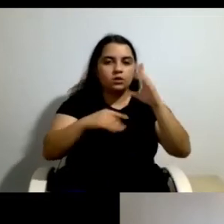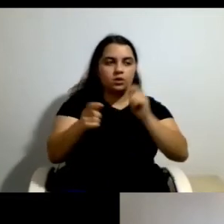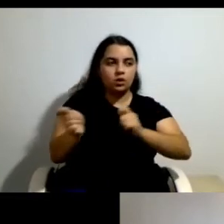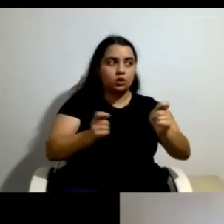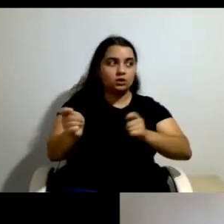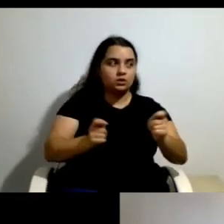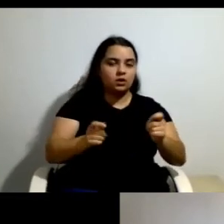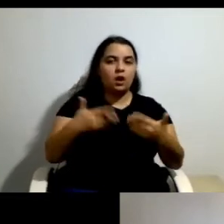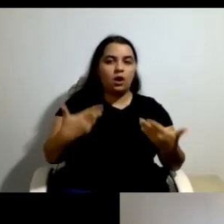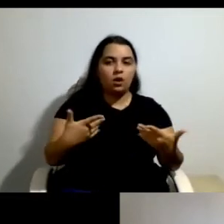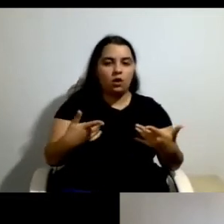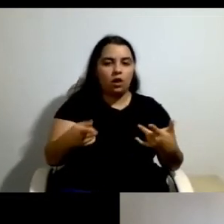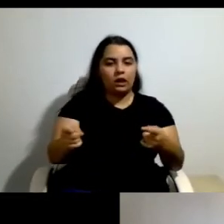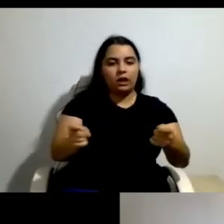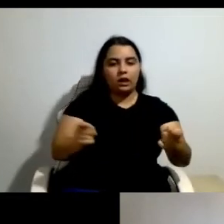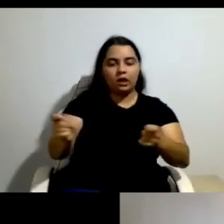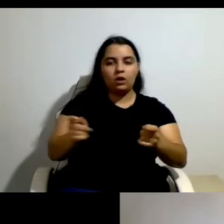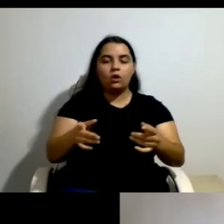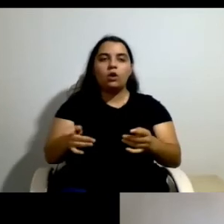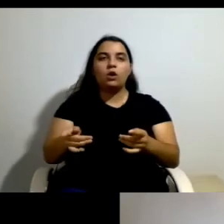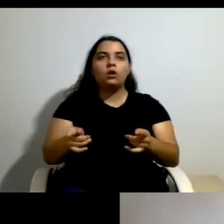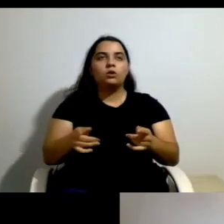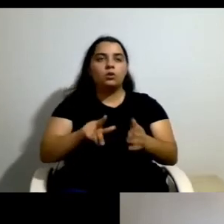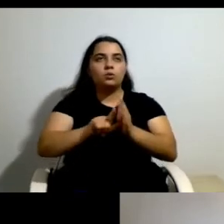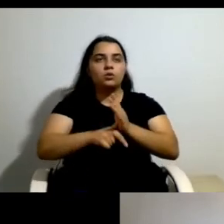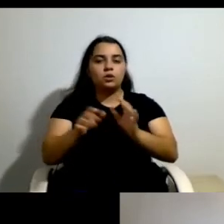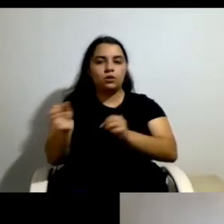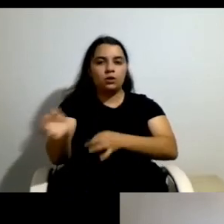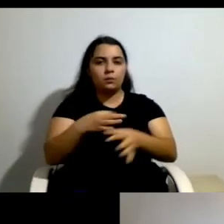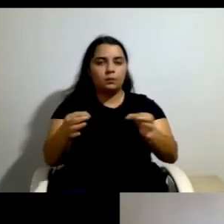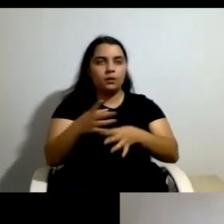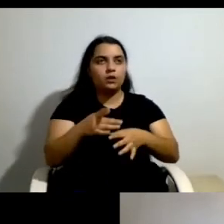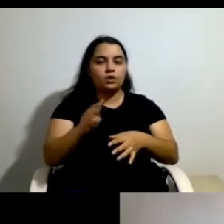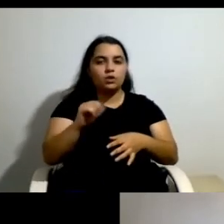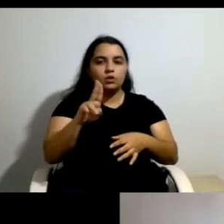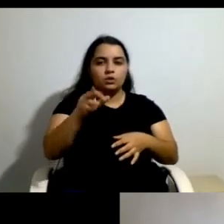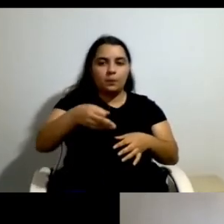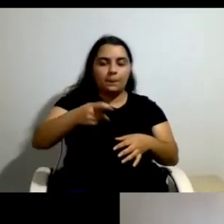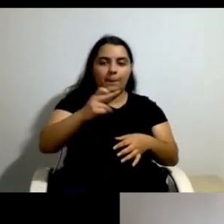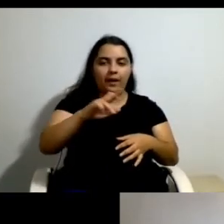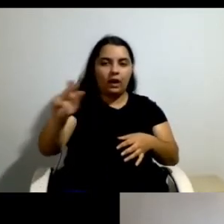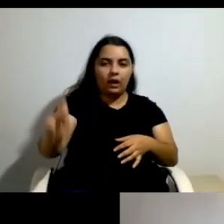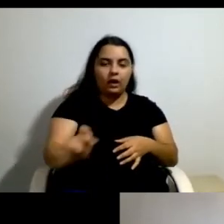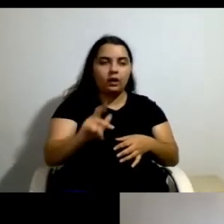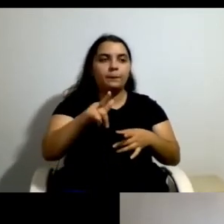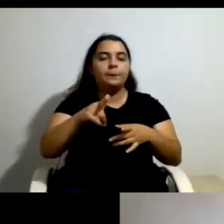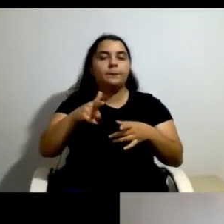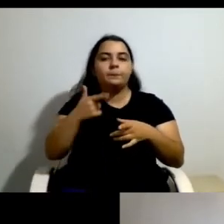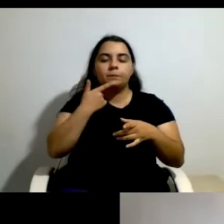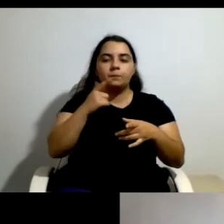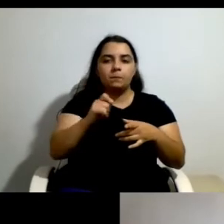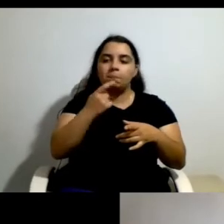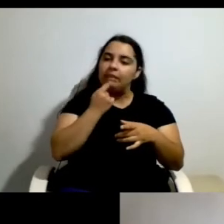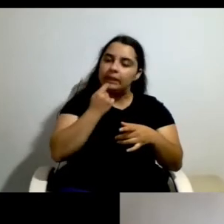coordenadora local do projeto europeu Supera, supporting the promotion of equality in research and academia, com o objetivo